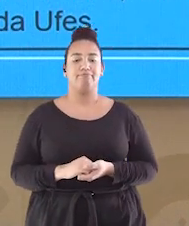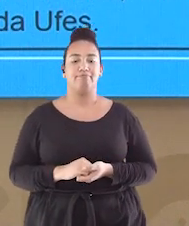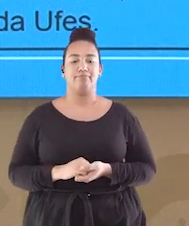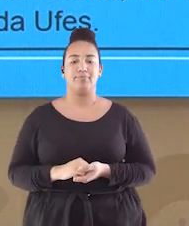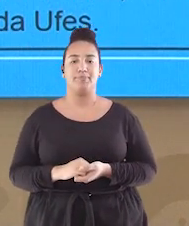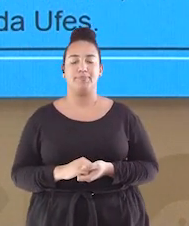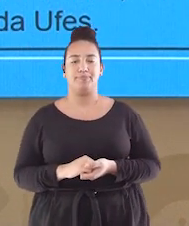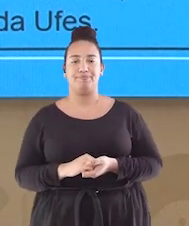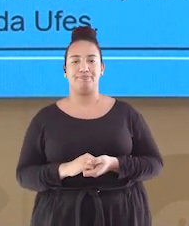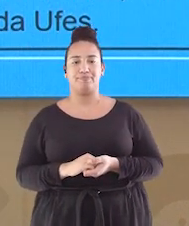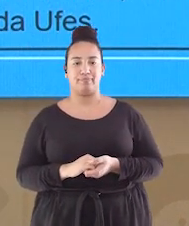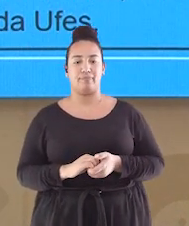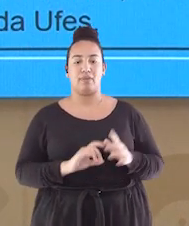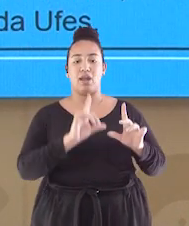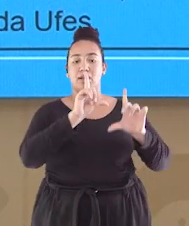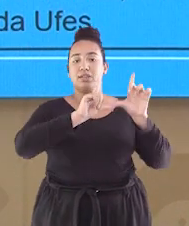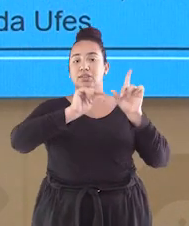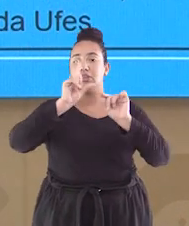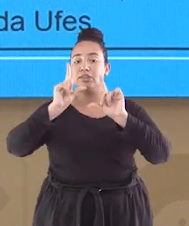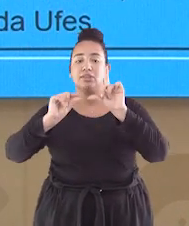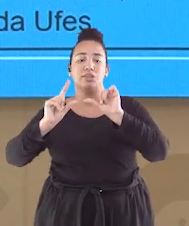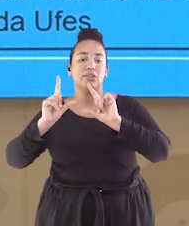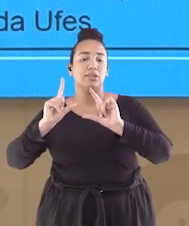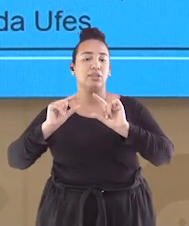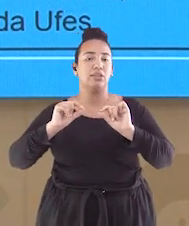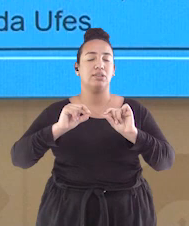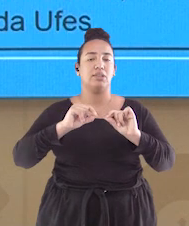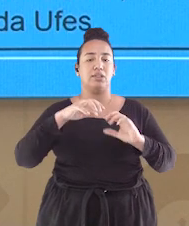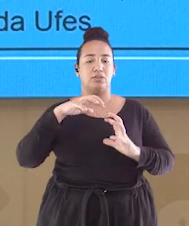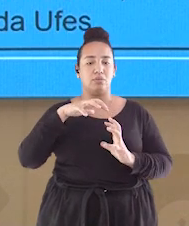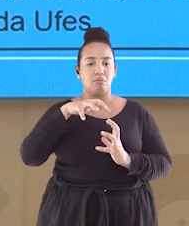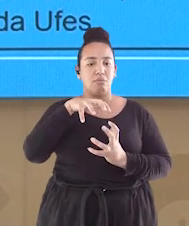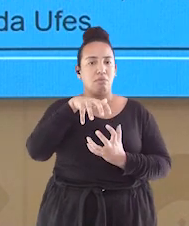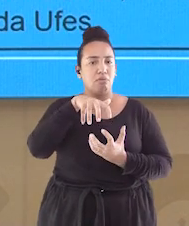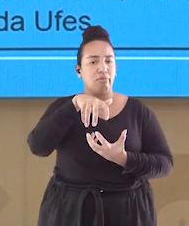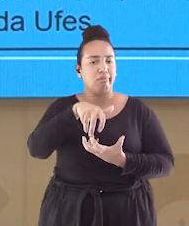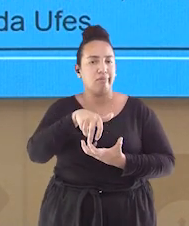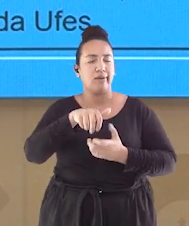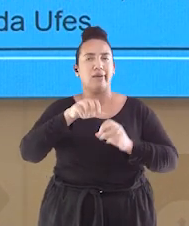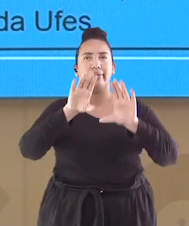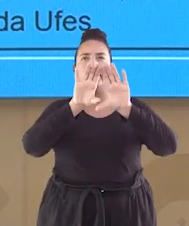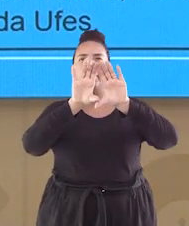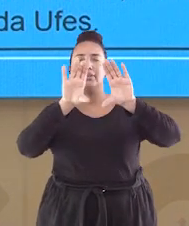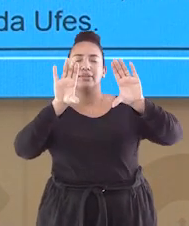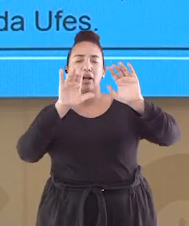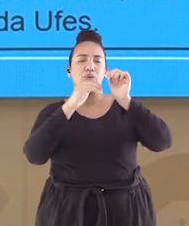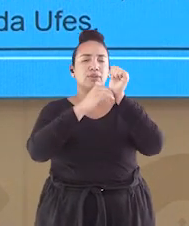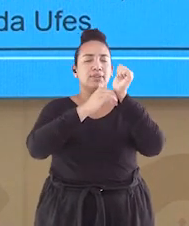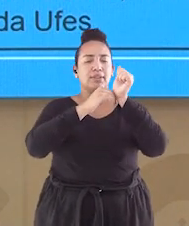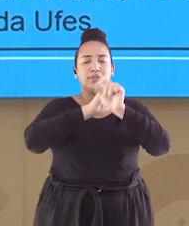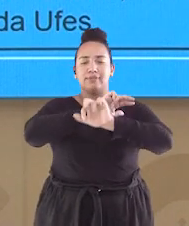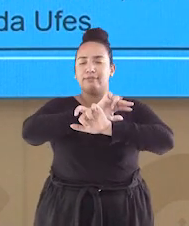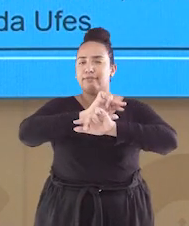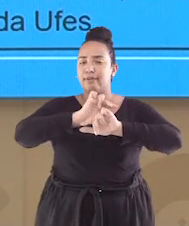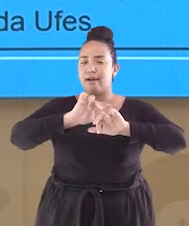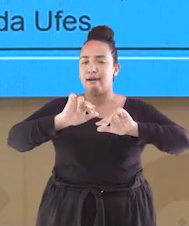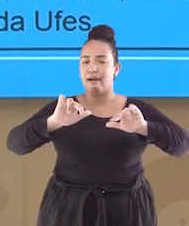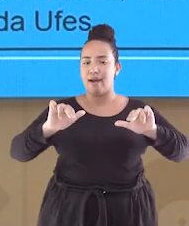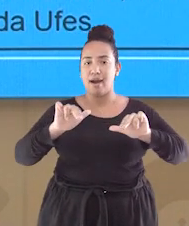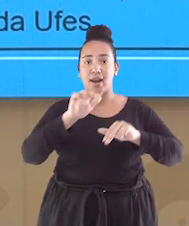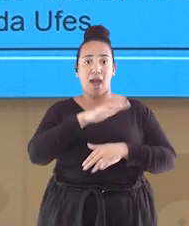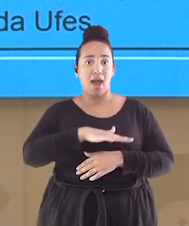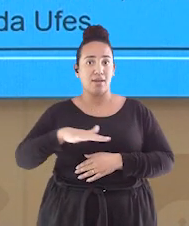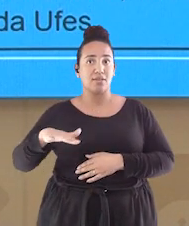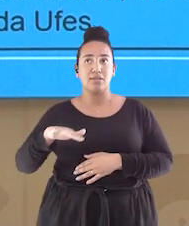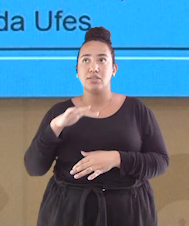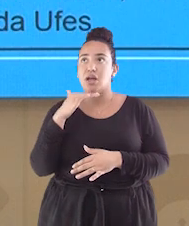As constelações, os planetas e a infinidade de mistérios do céu encantam e intrigam as